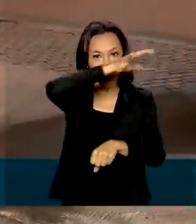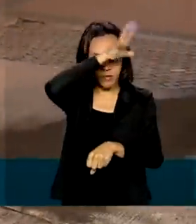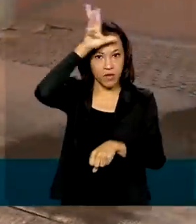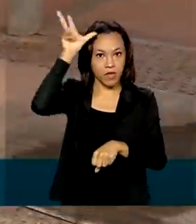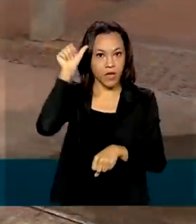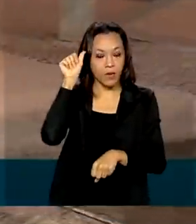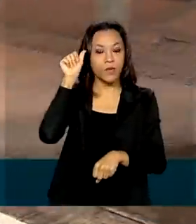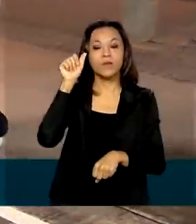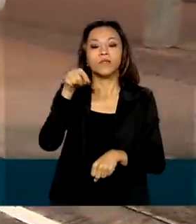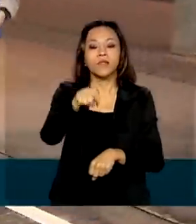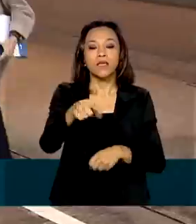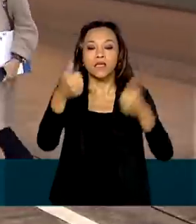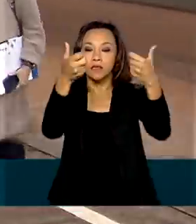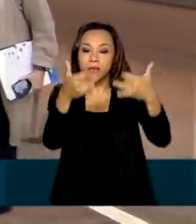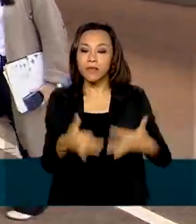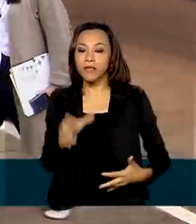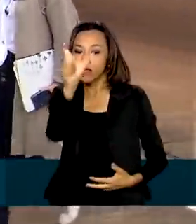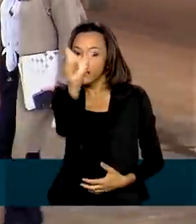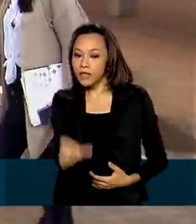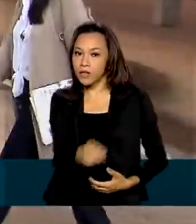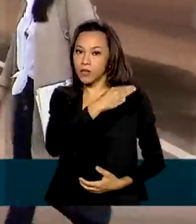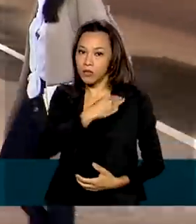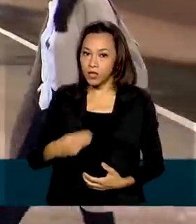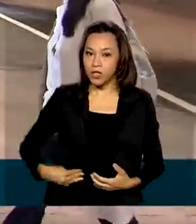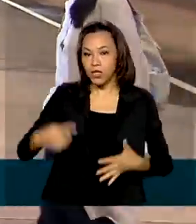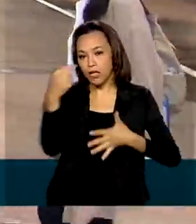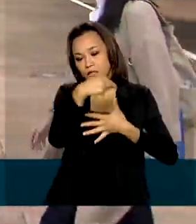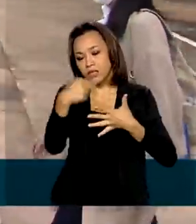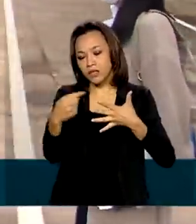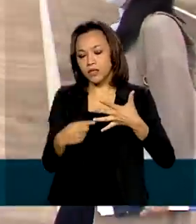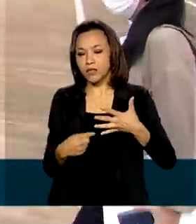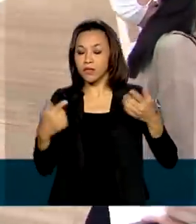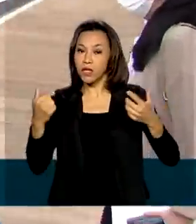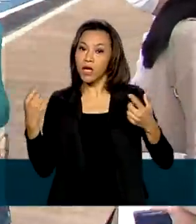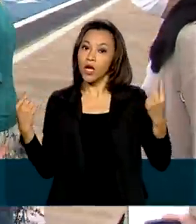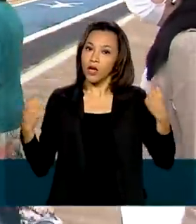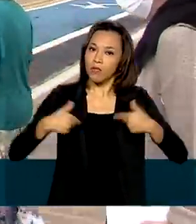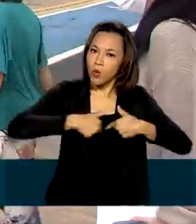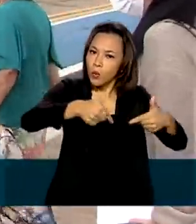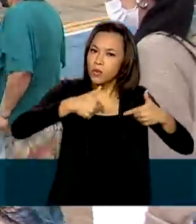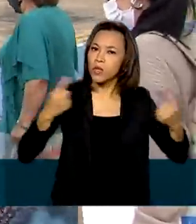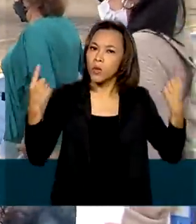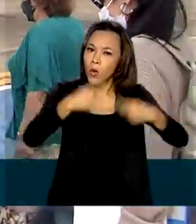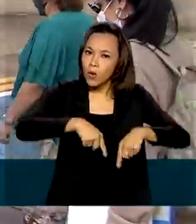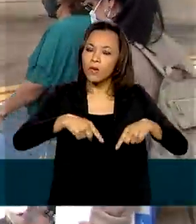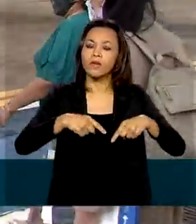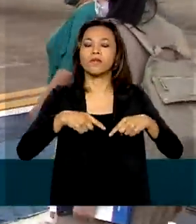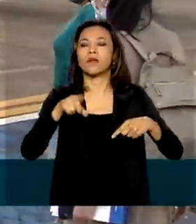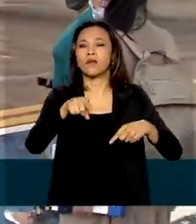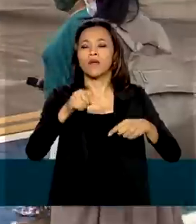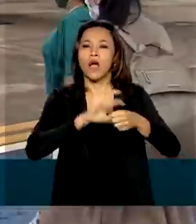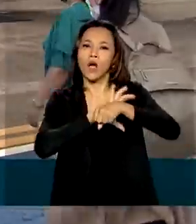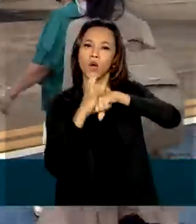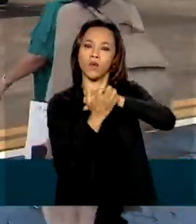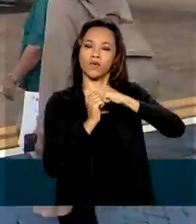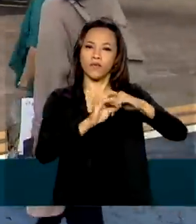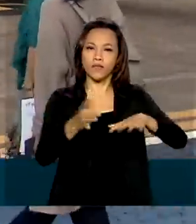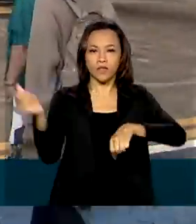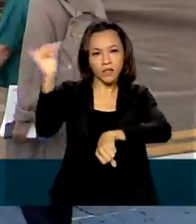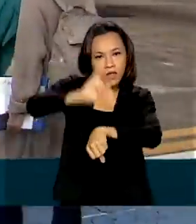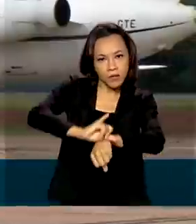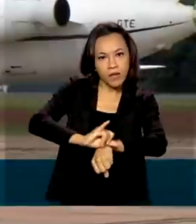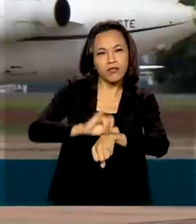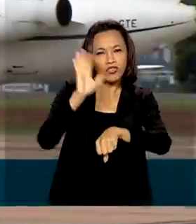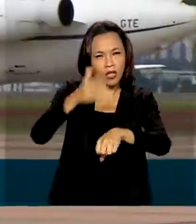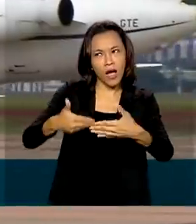ministro Eduardo Pazuello, as ações de combate à Covid-19 no estado do Amazonas estão sendo planejadas há mais de 15